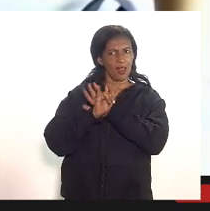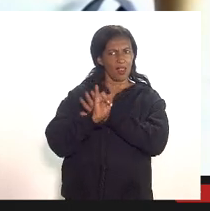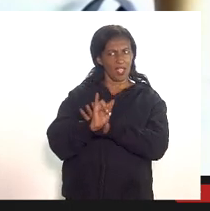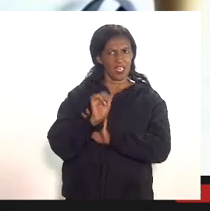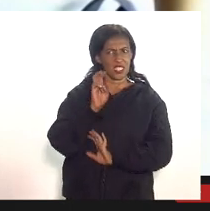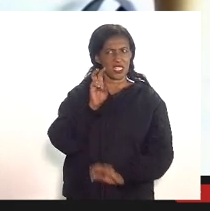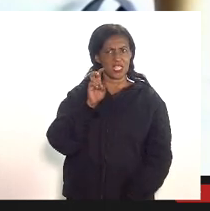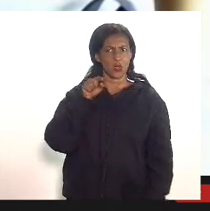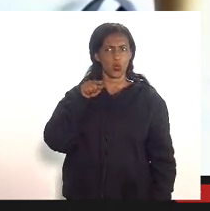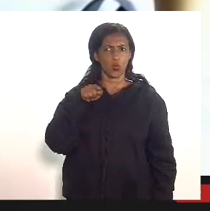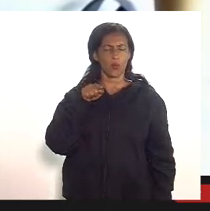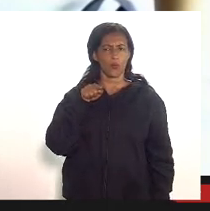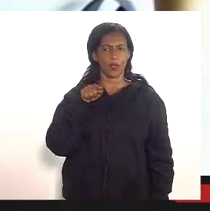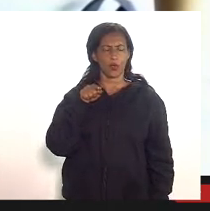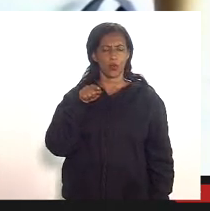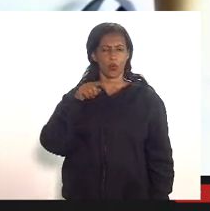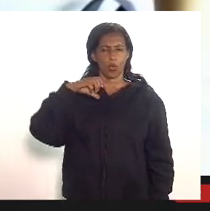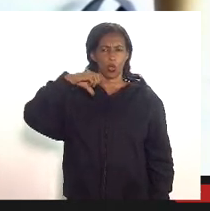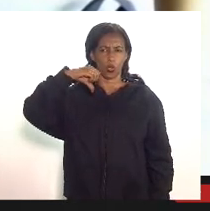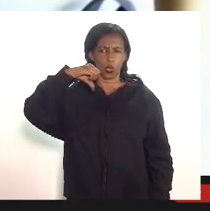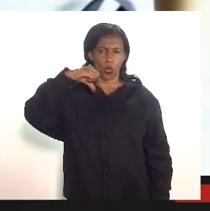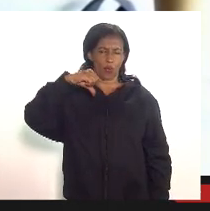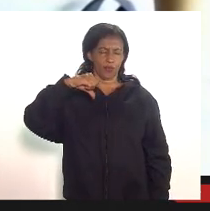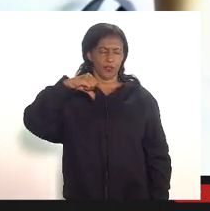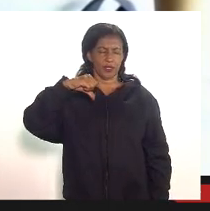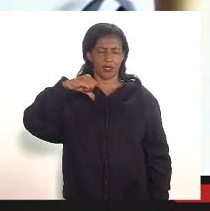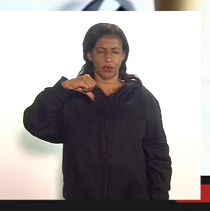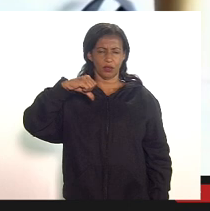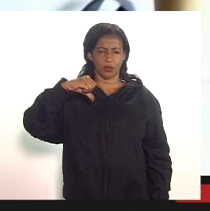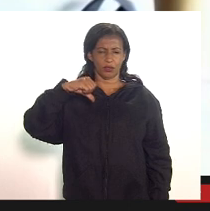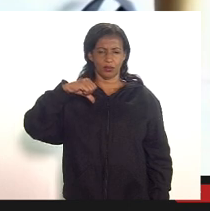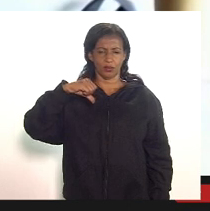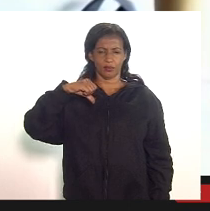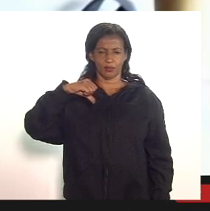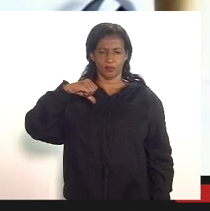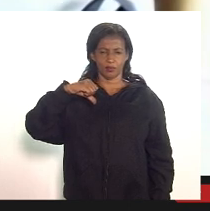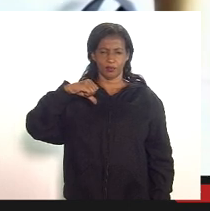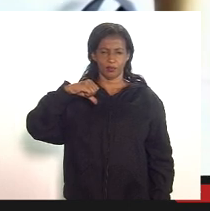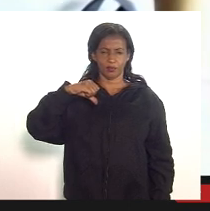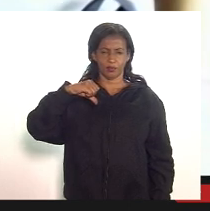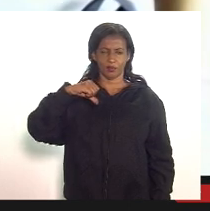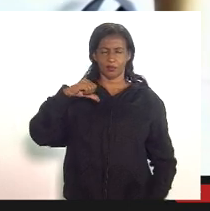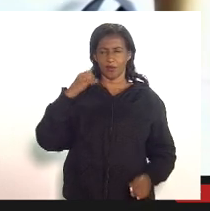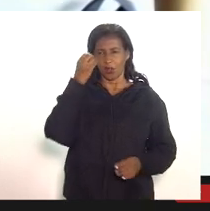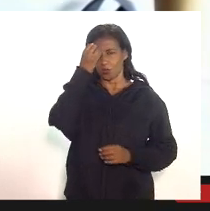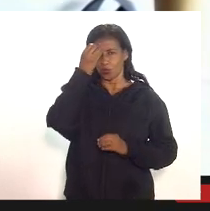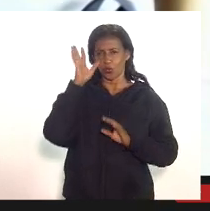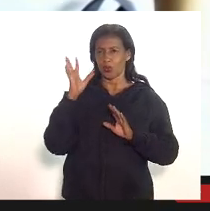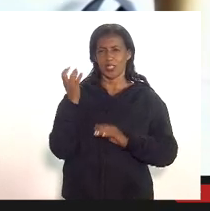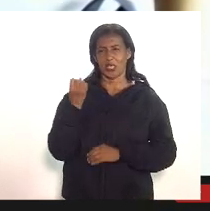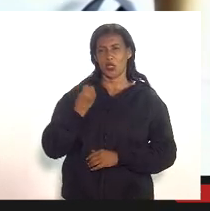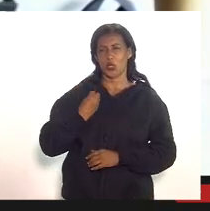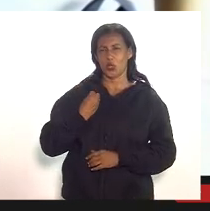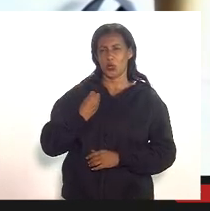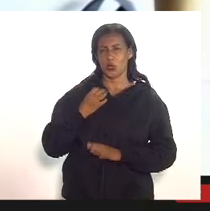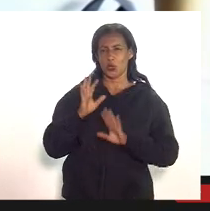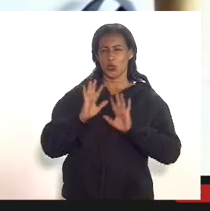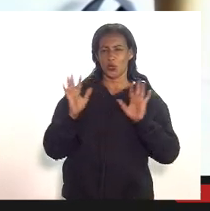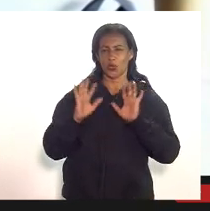.900 e sei lá o nome esqueci o nome 5